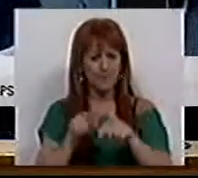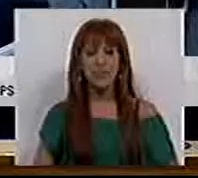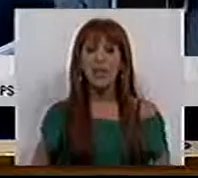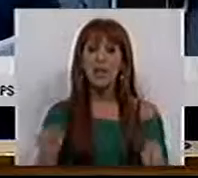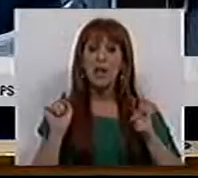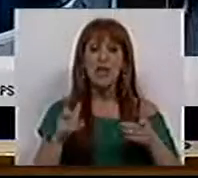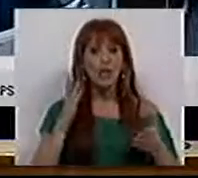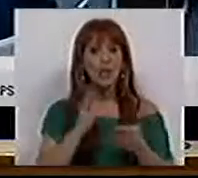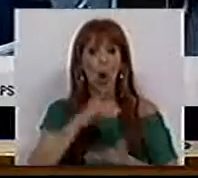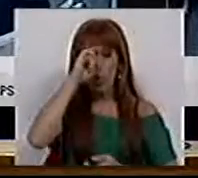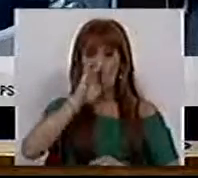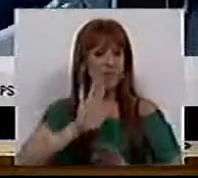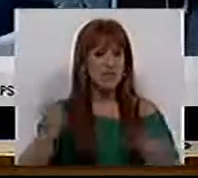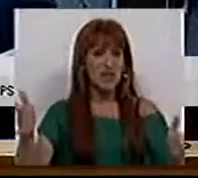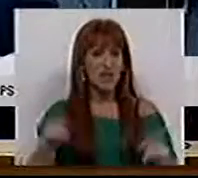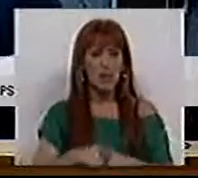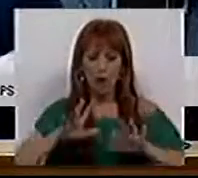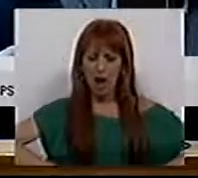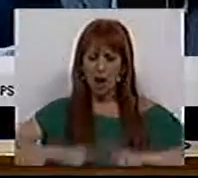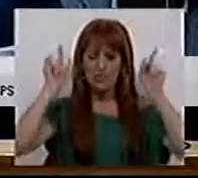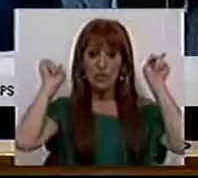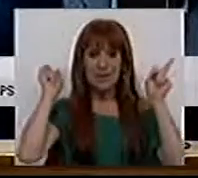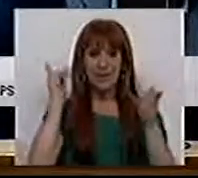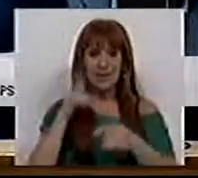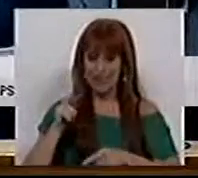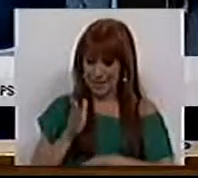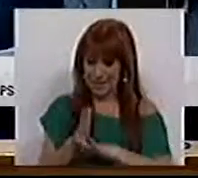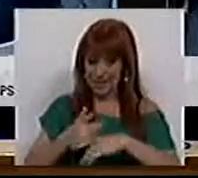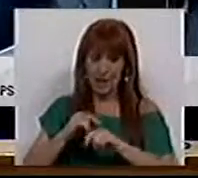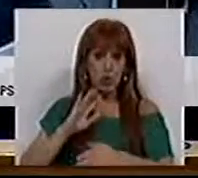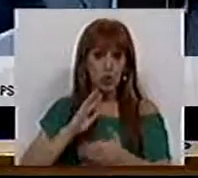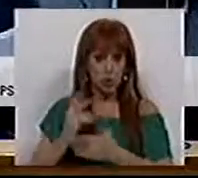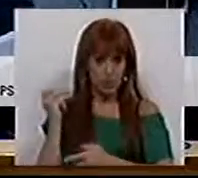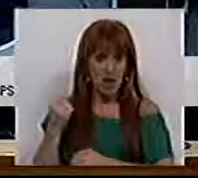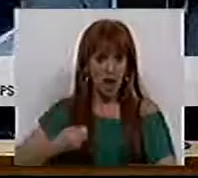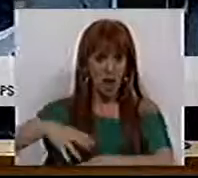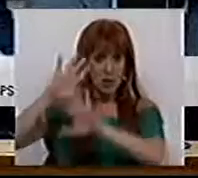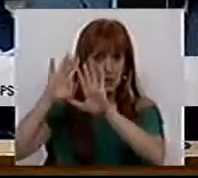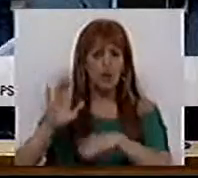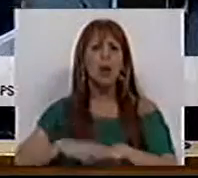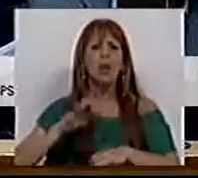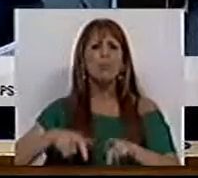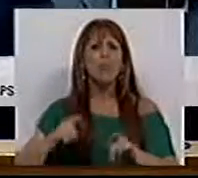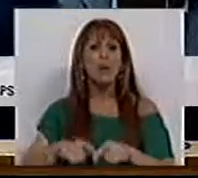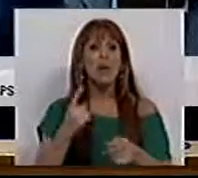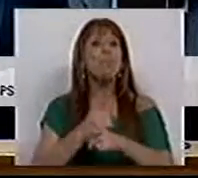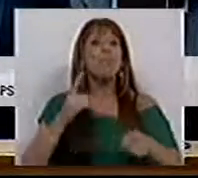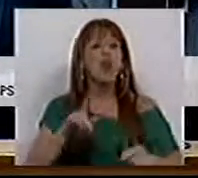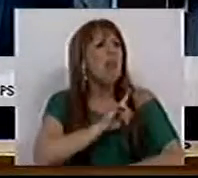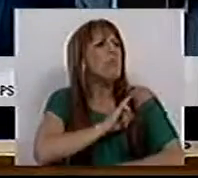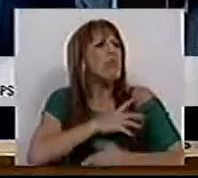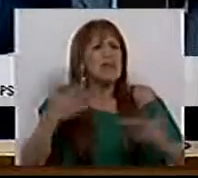E para isso basta recordar a evolução deste setor nos últimos anos. Por isso, porquê